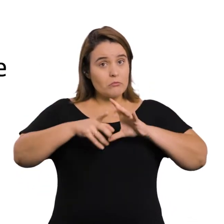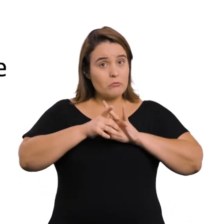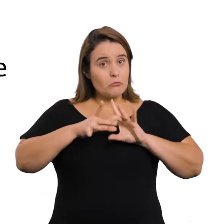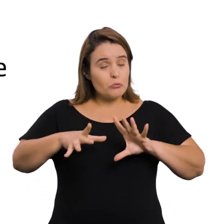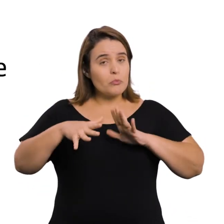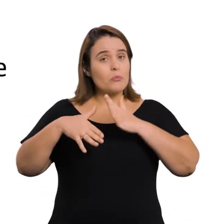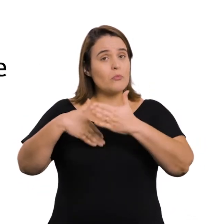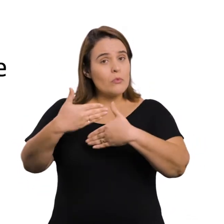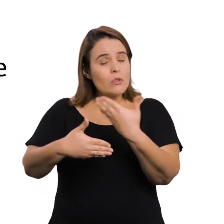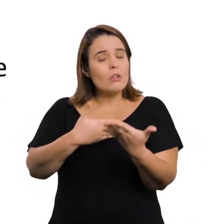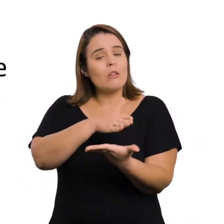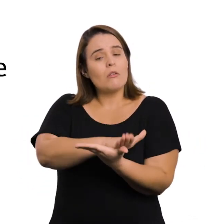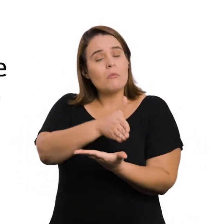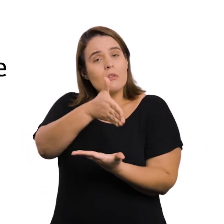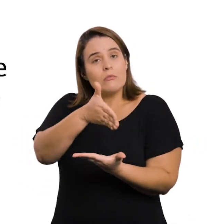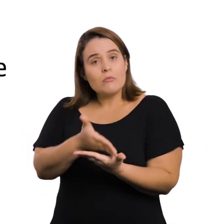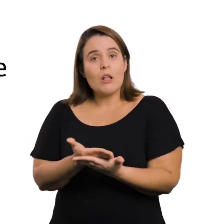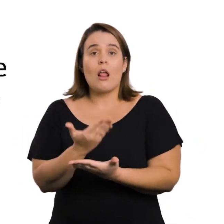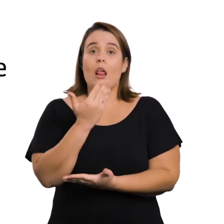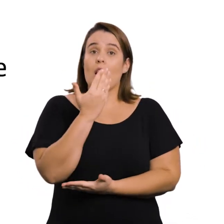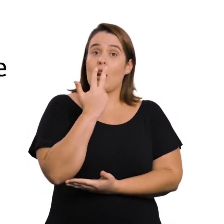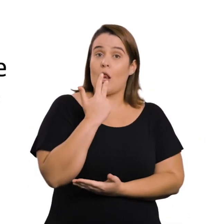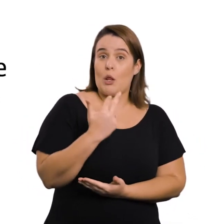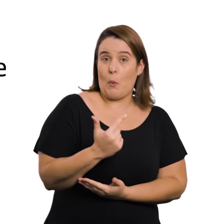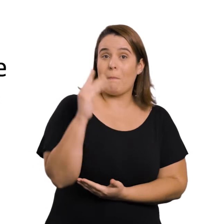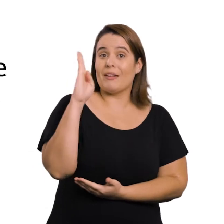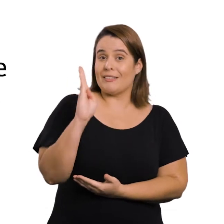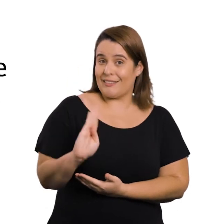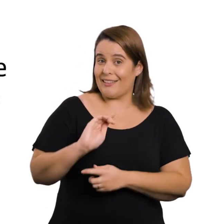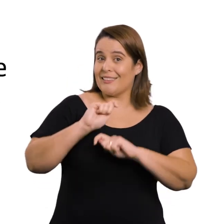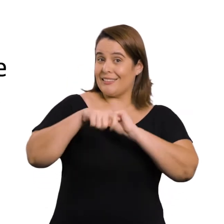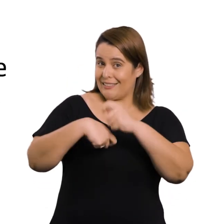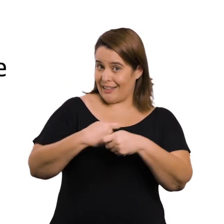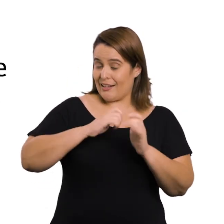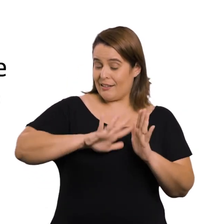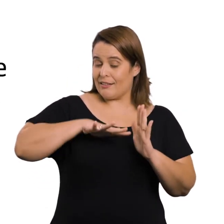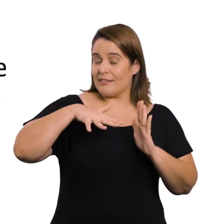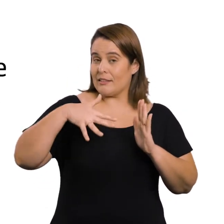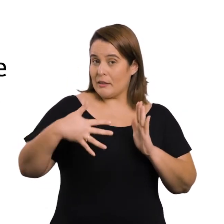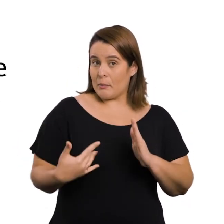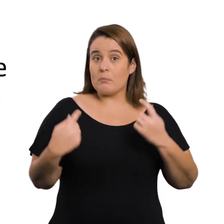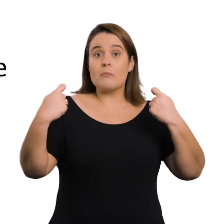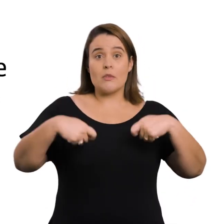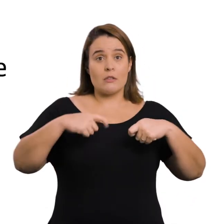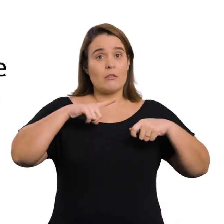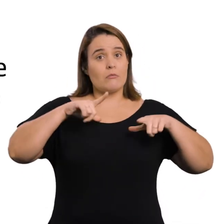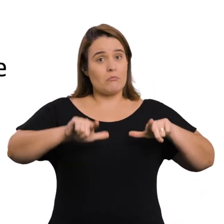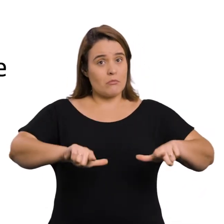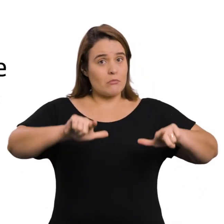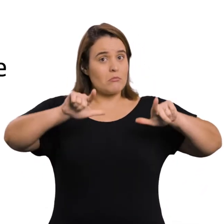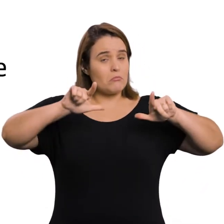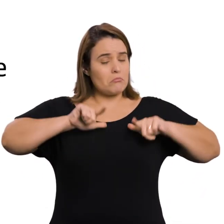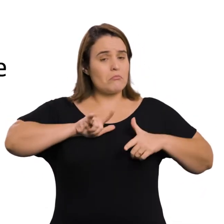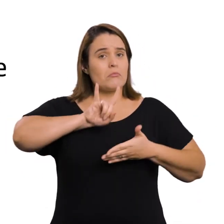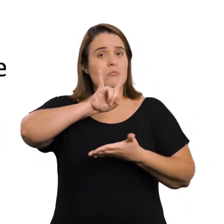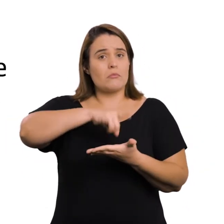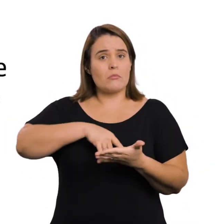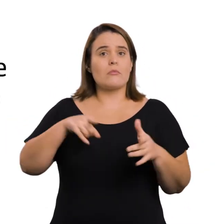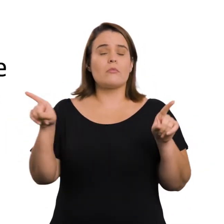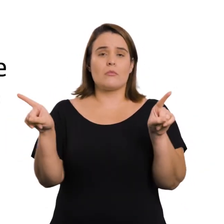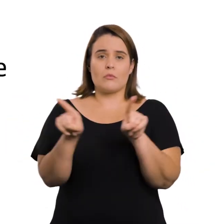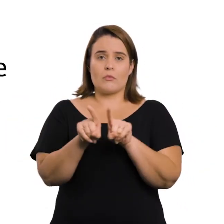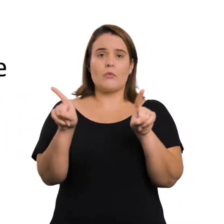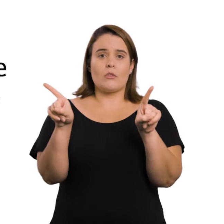capacitado e ou habilitado em processos de interpretação da língua brasileira de sinais Que deve ter titulação,